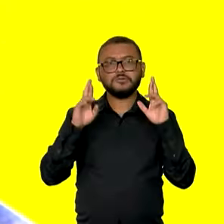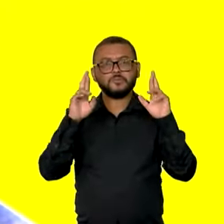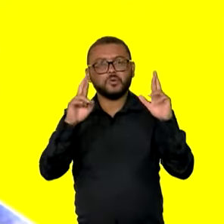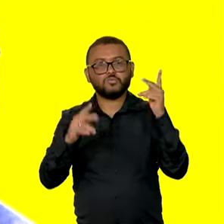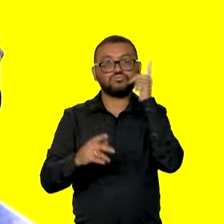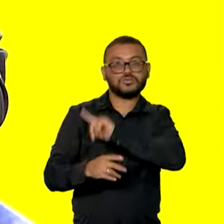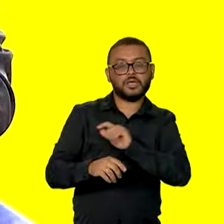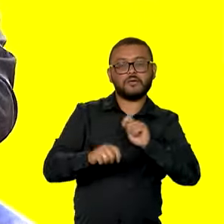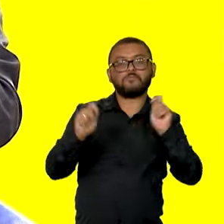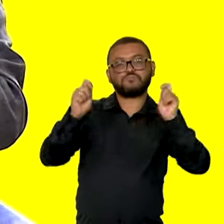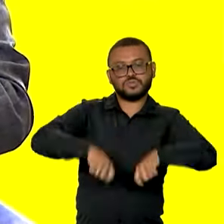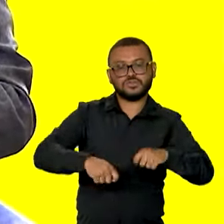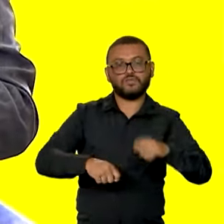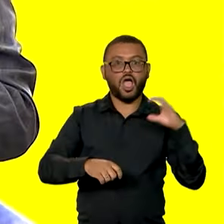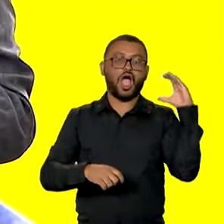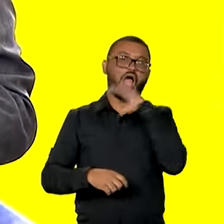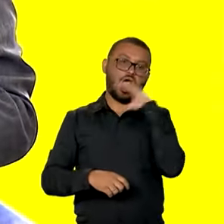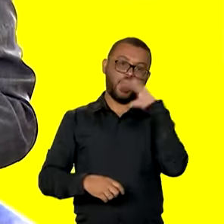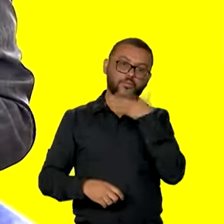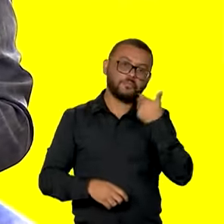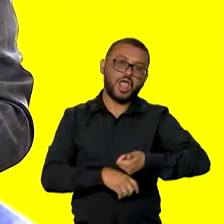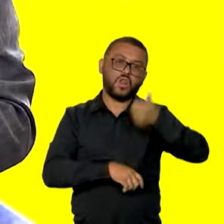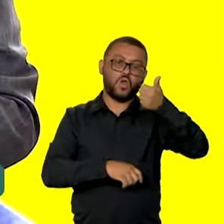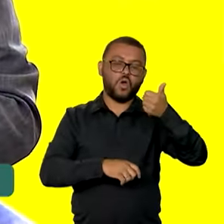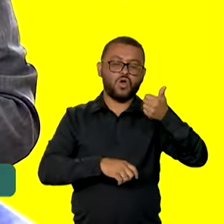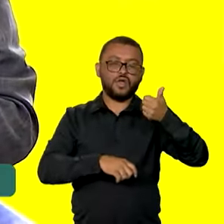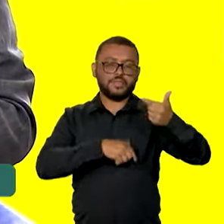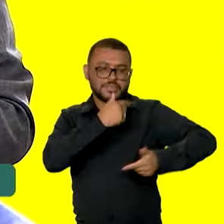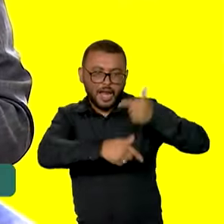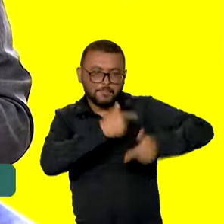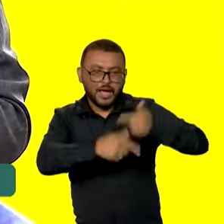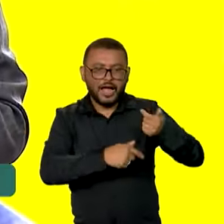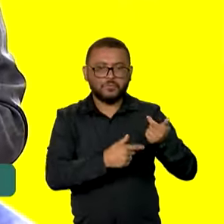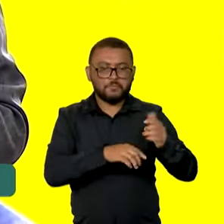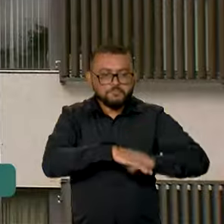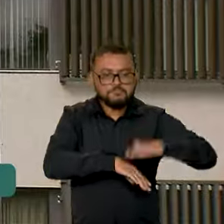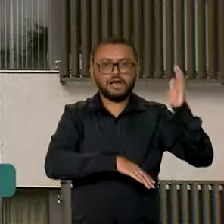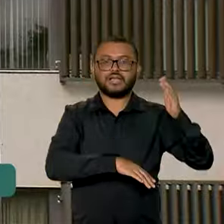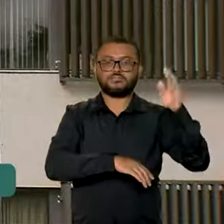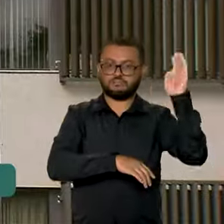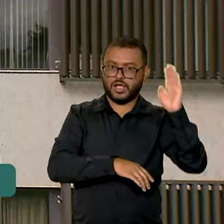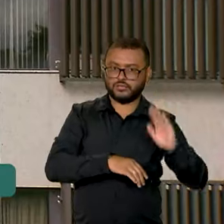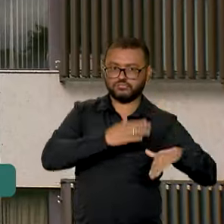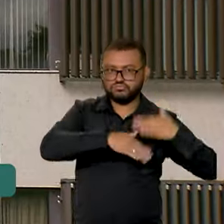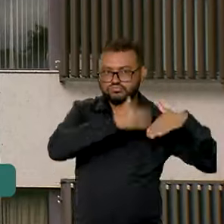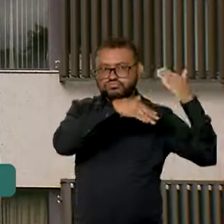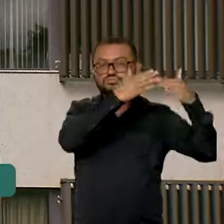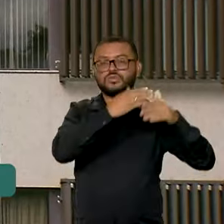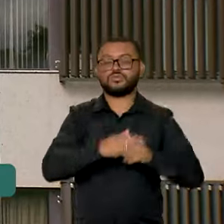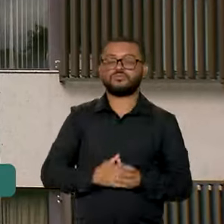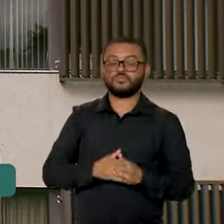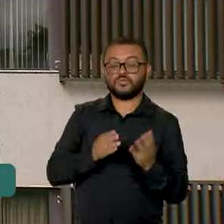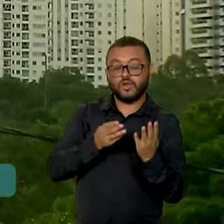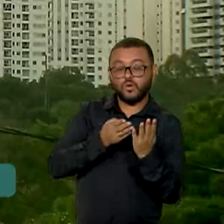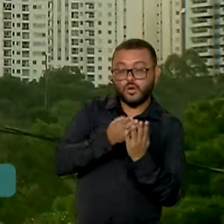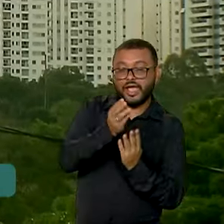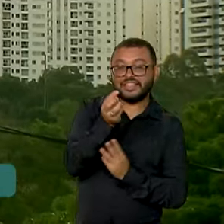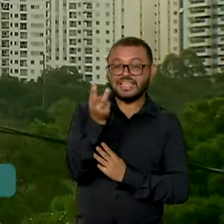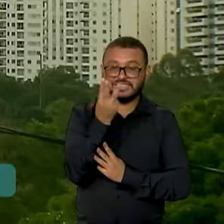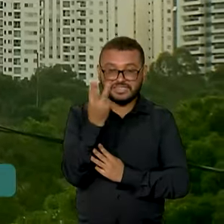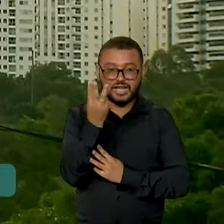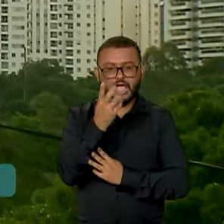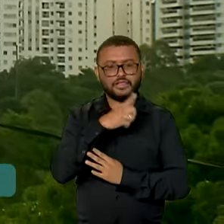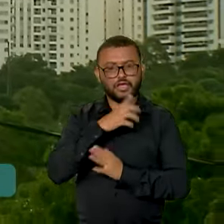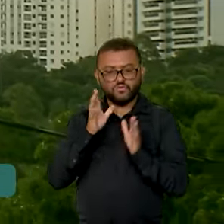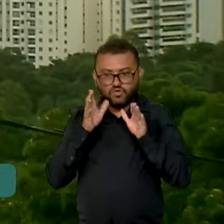isso possa ser feito rapidamente para gerar mais emprego e continuar desenvolvendo o Brasil. O terceiro eixo do programa Acredita tem como